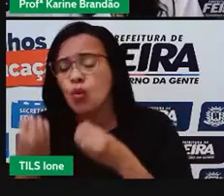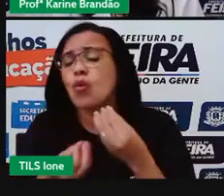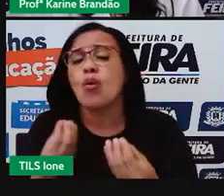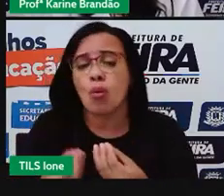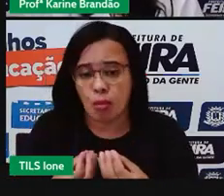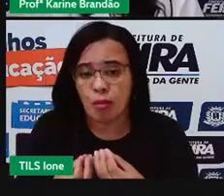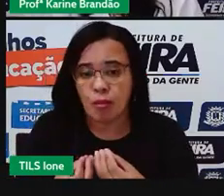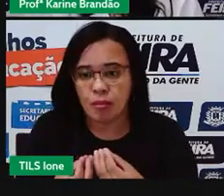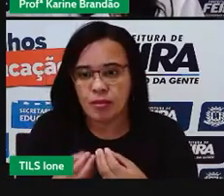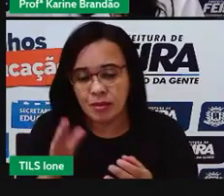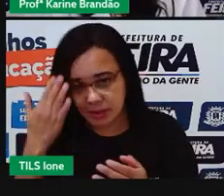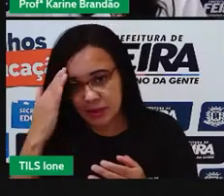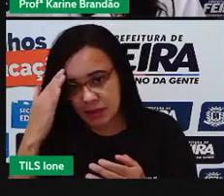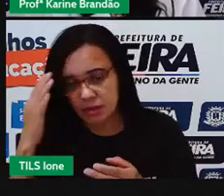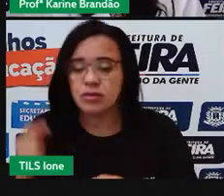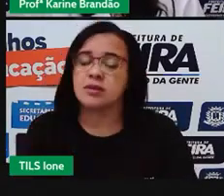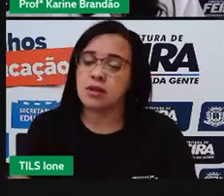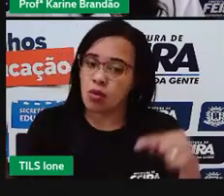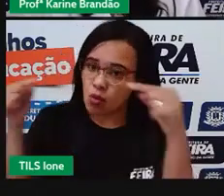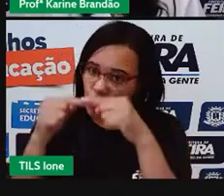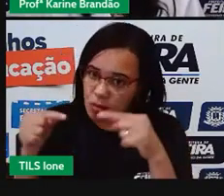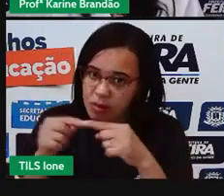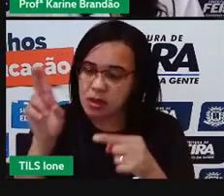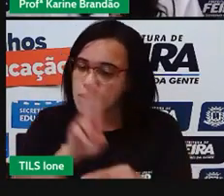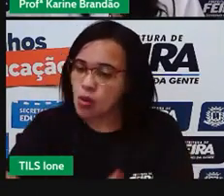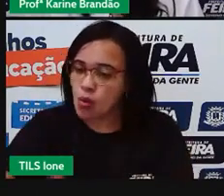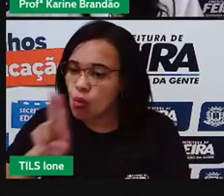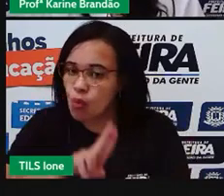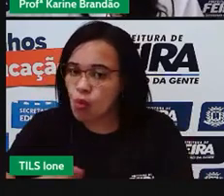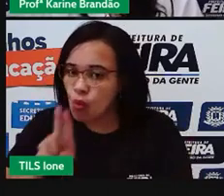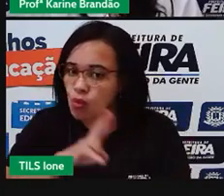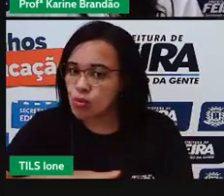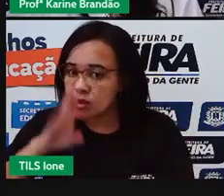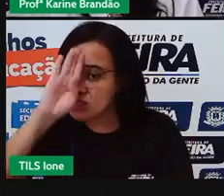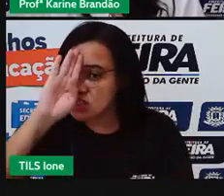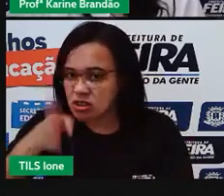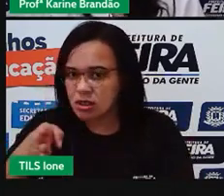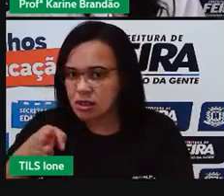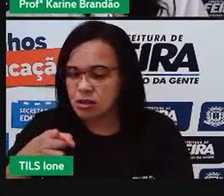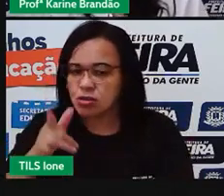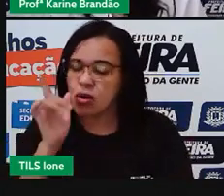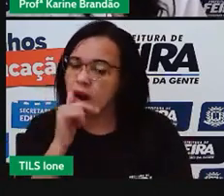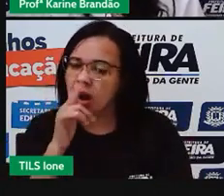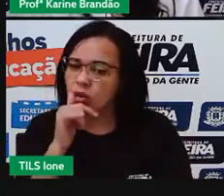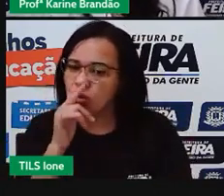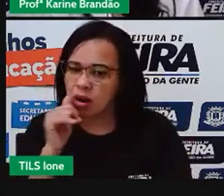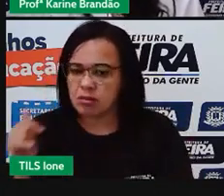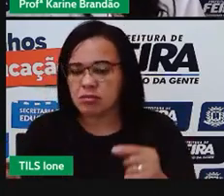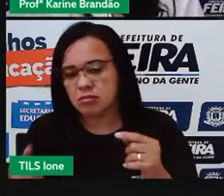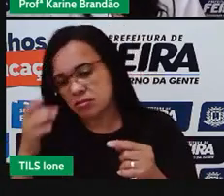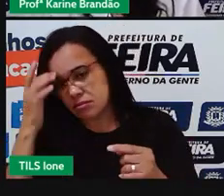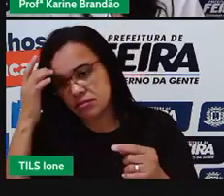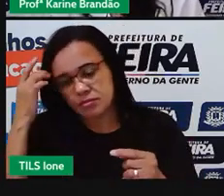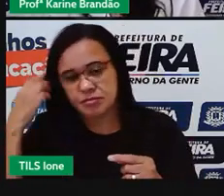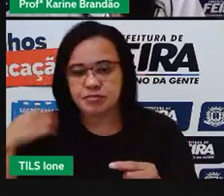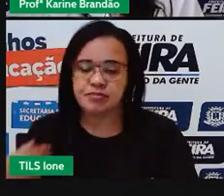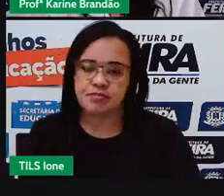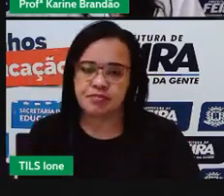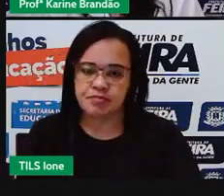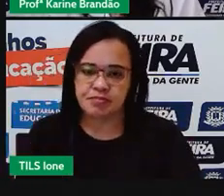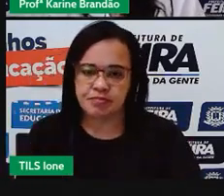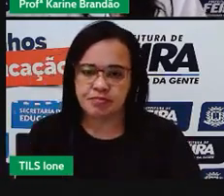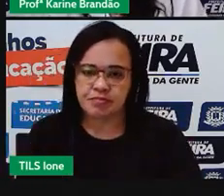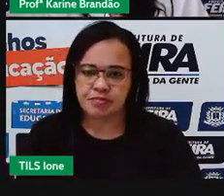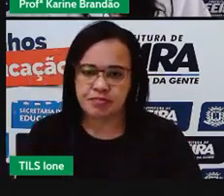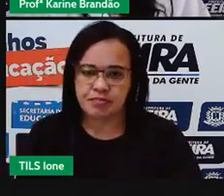chama de um consumo indireto. Por quê? Porque é dito em consumo indireto. Consumo indireto é quando o consumo